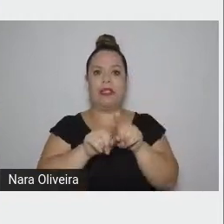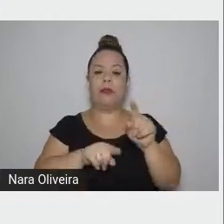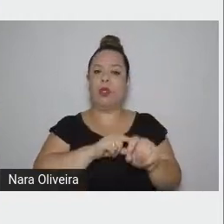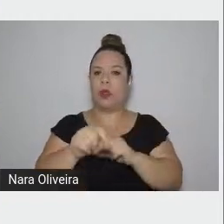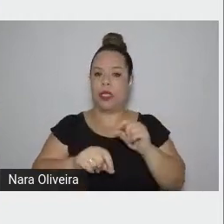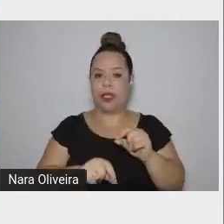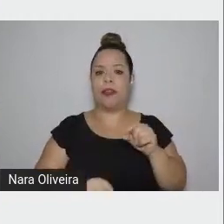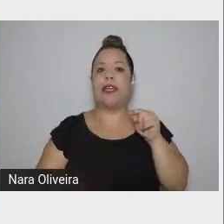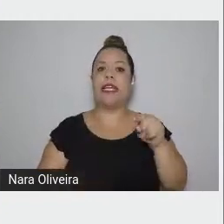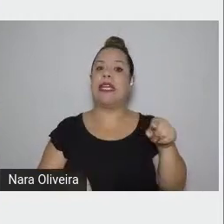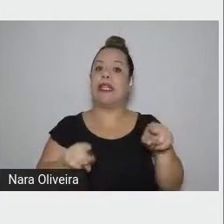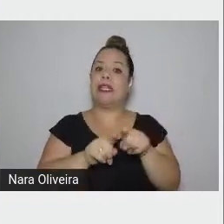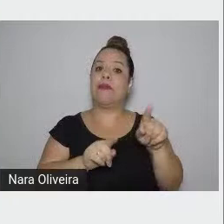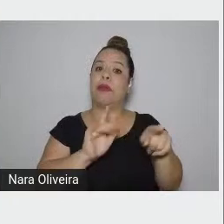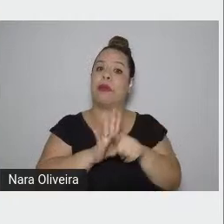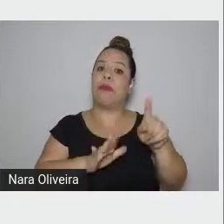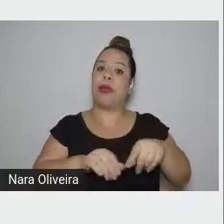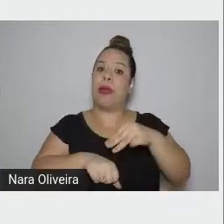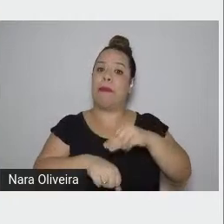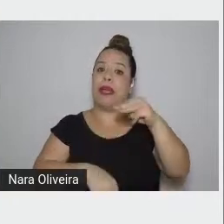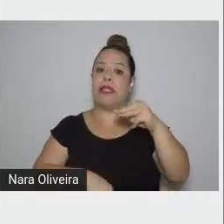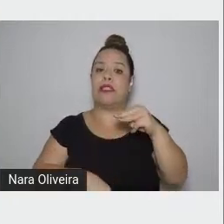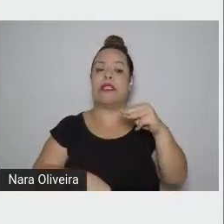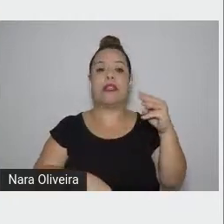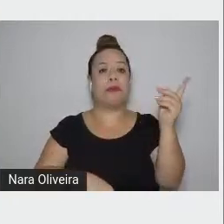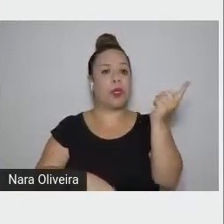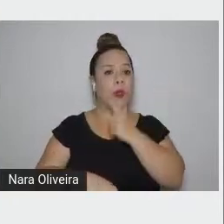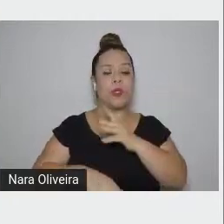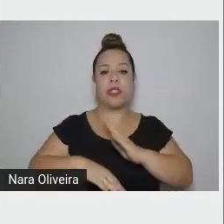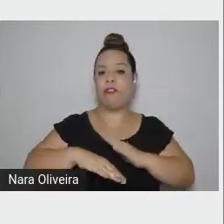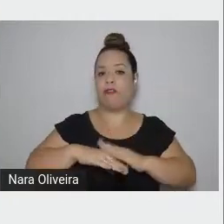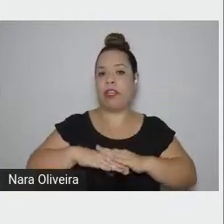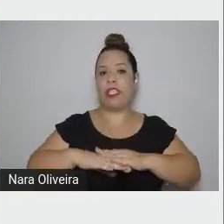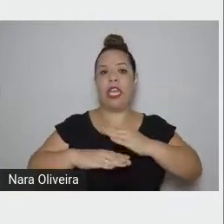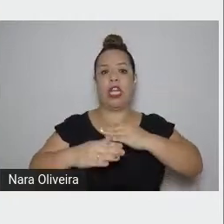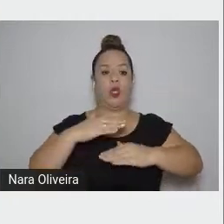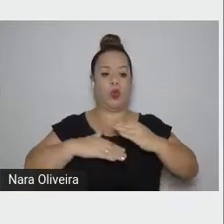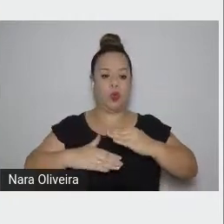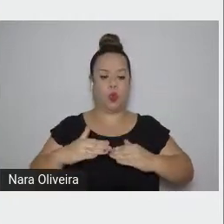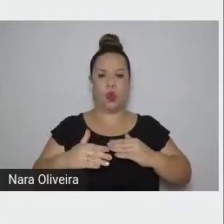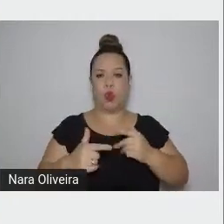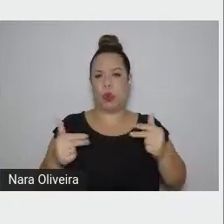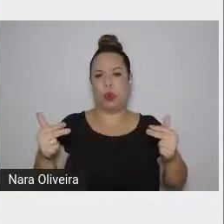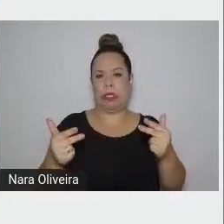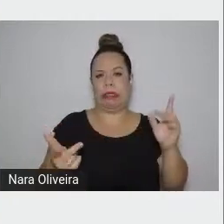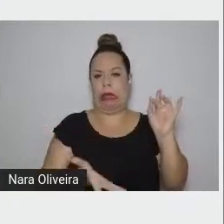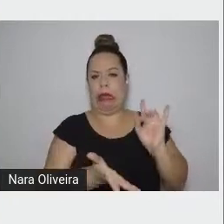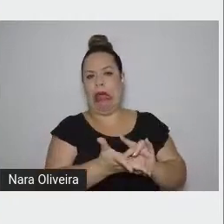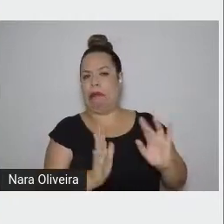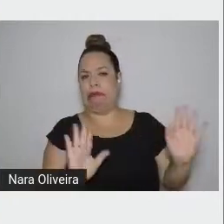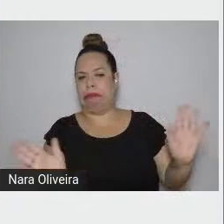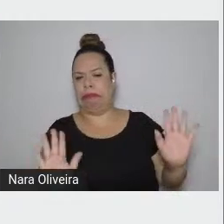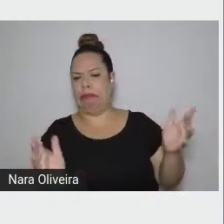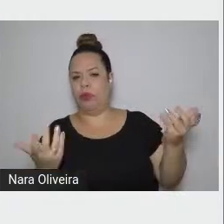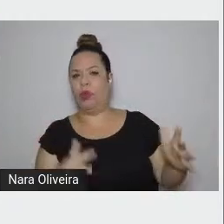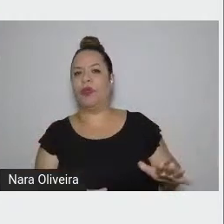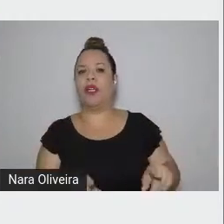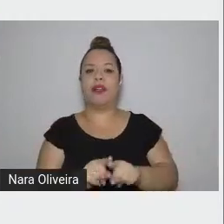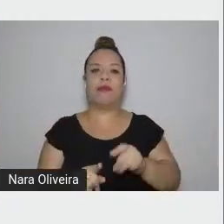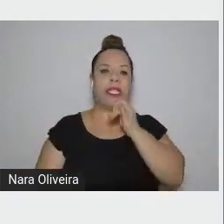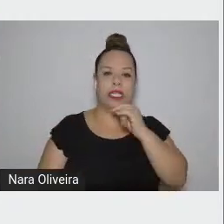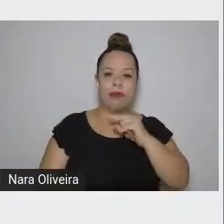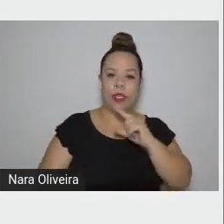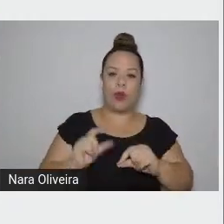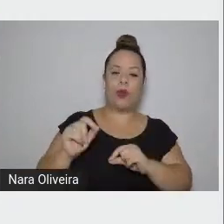também ele é mestre na desconstrução de qualquer realismo, pelos voluntários anacronismos,